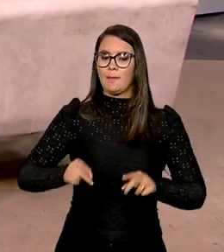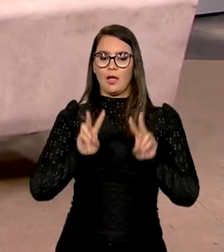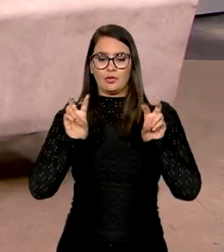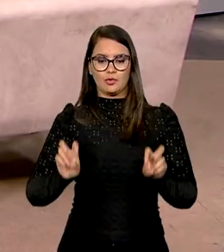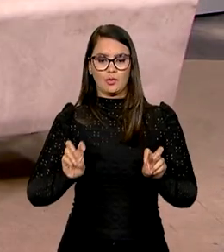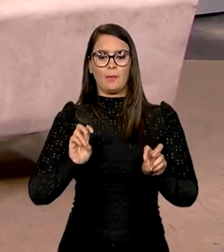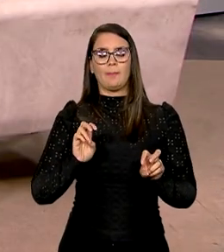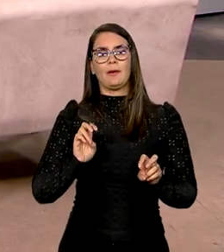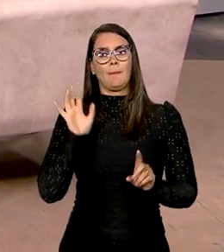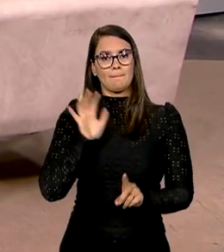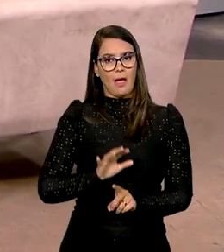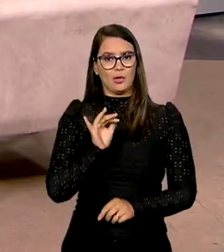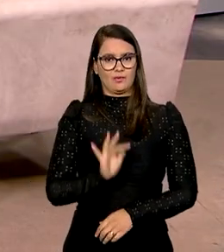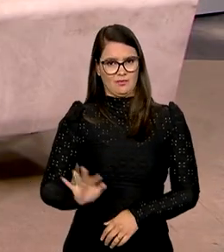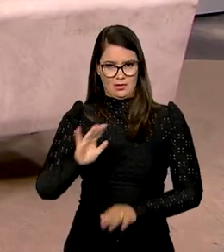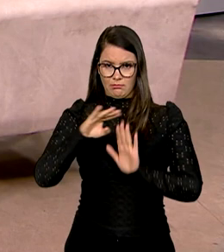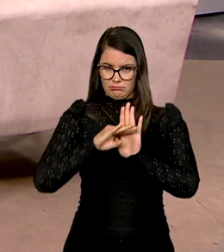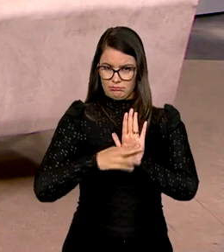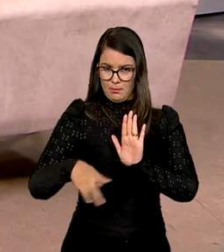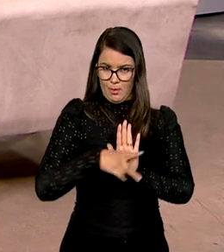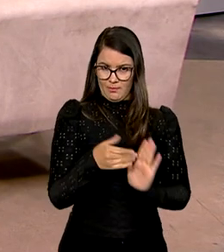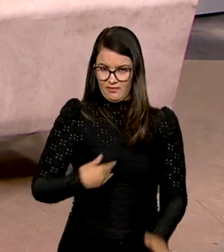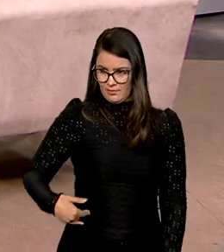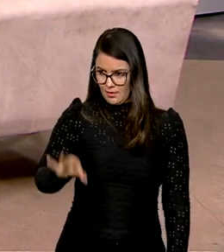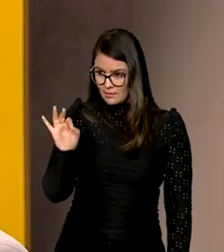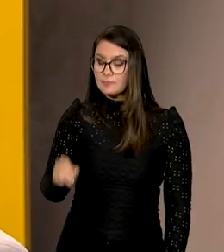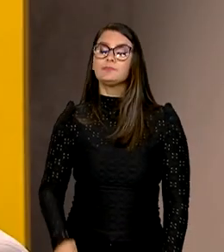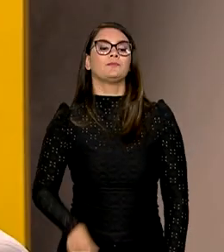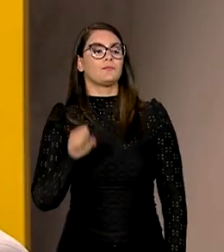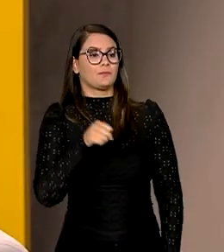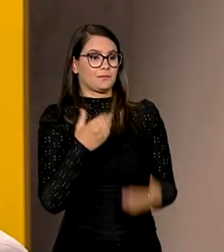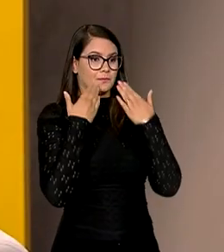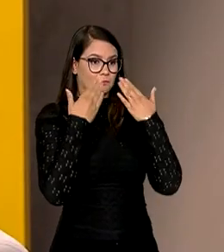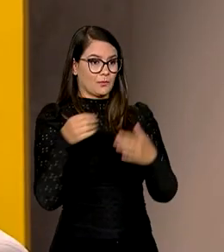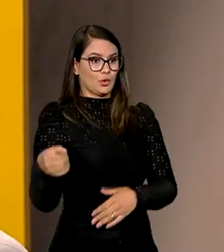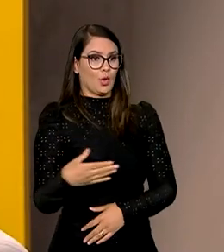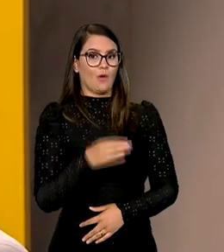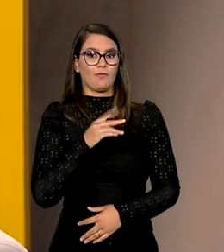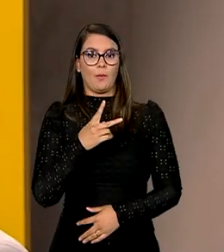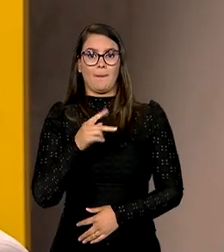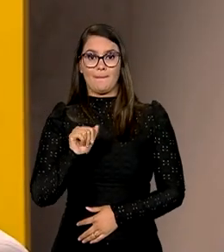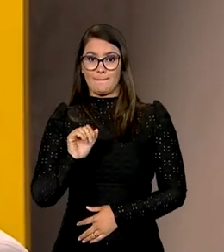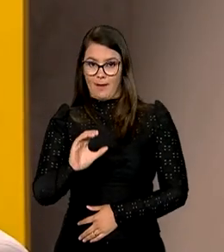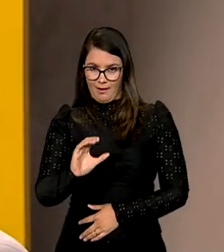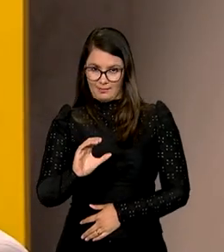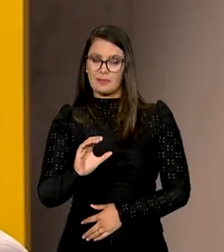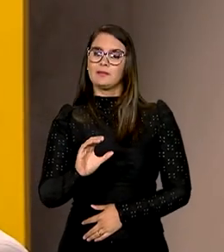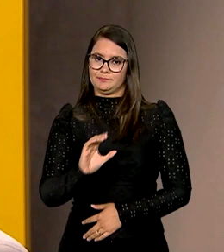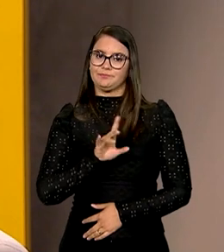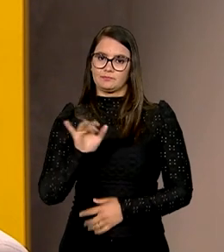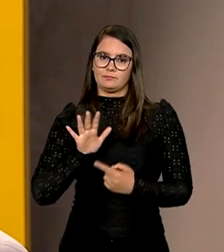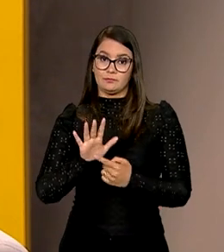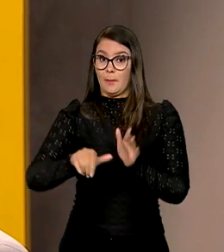federativo, que é uma pauta do governo federal? É, nós vamos ter a oportunidade de fazer uma apresentação do novo PAC, do PAC Seleções, né?